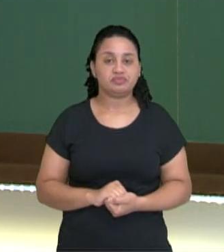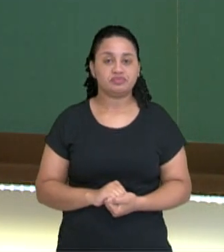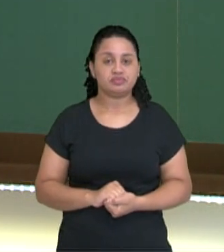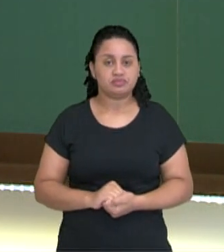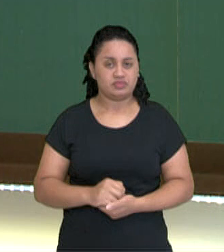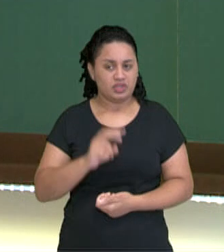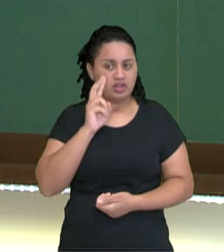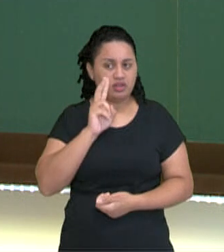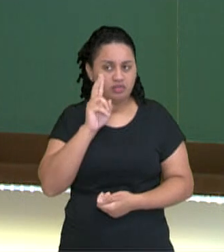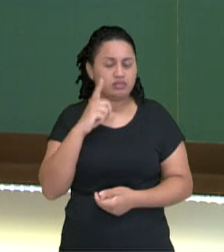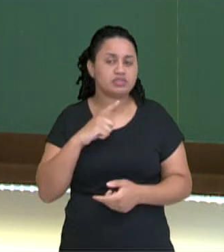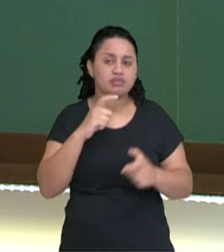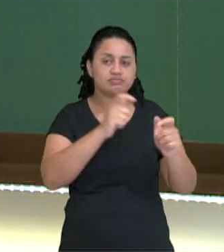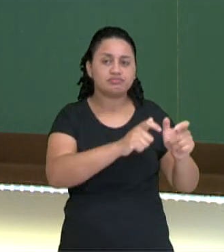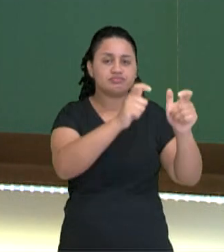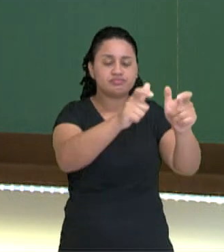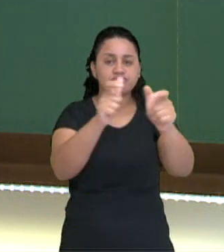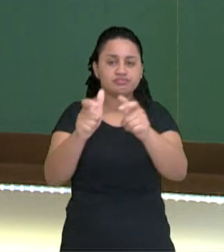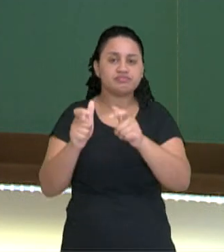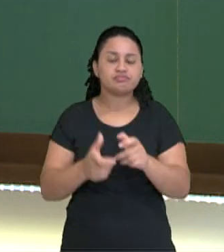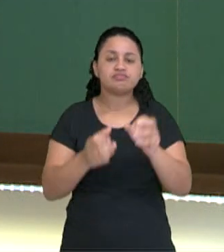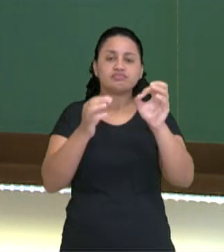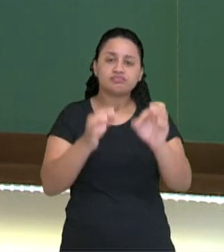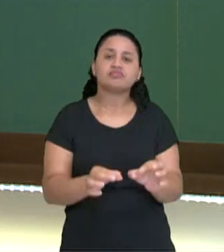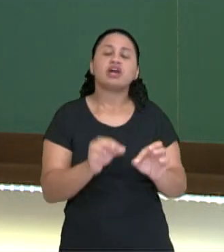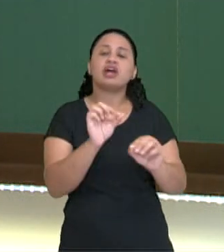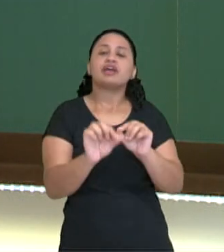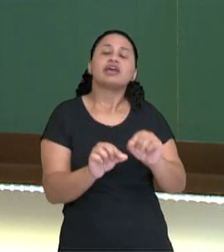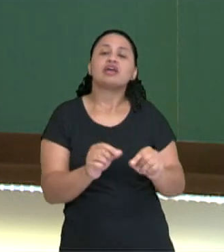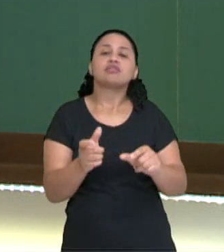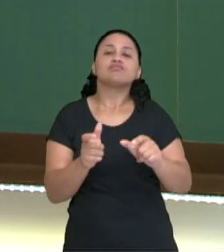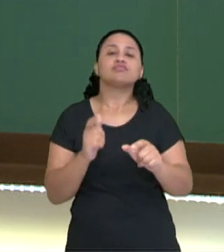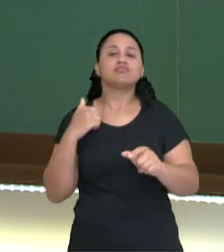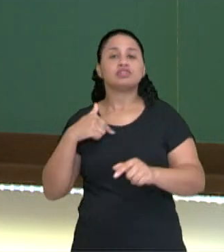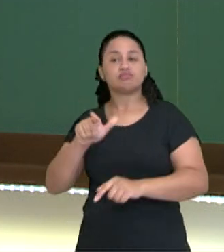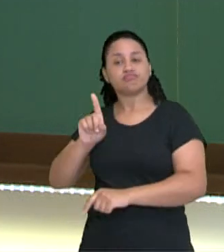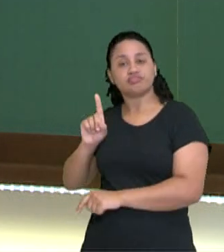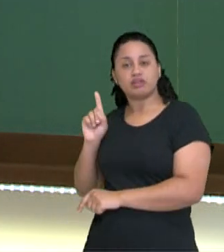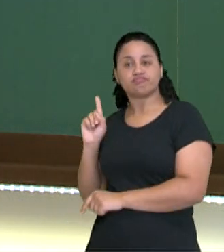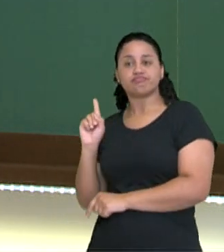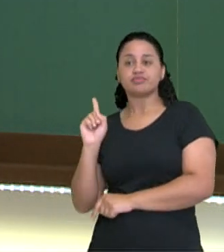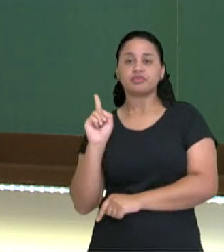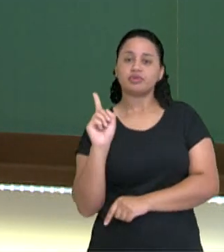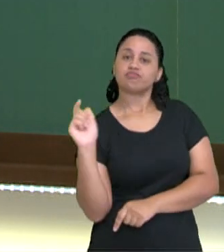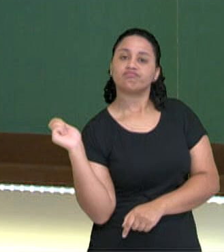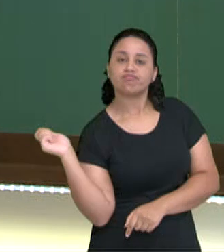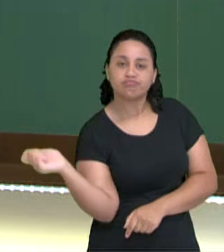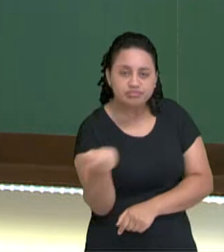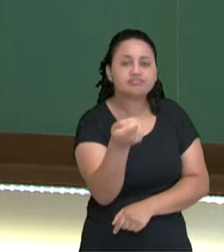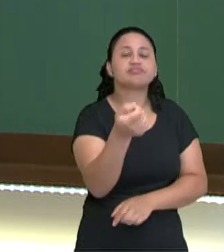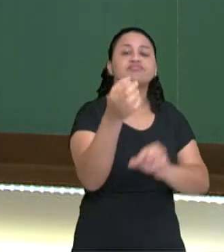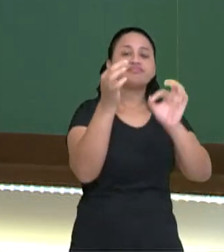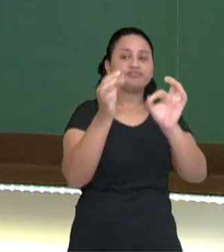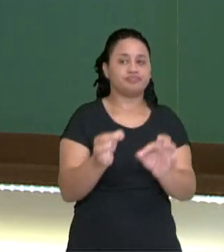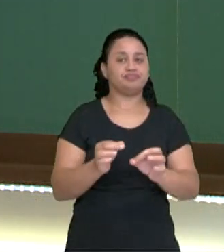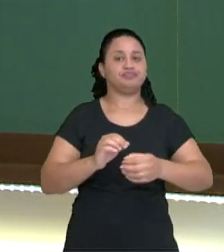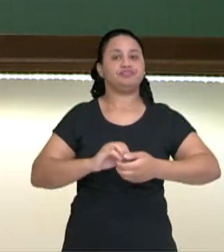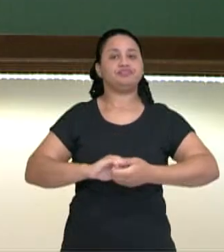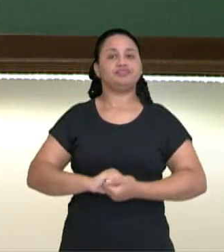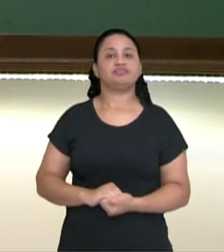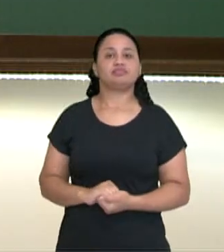nesse local. E quem recebe está lá atrás, que tem que vir correndo para pegar o serviço.